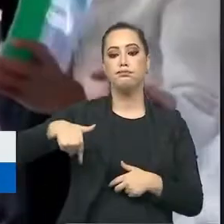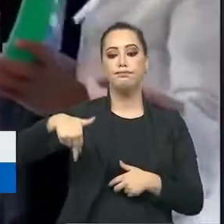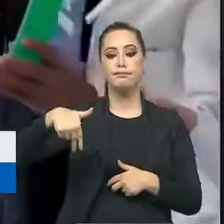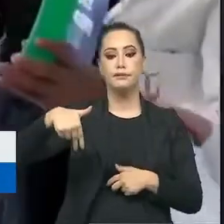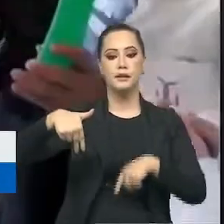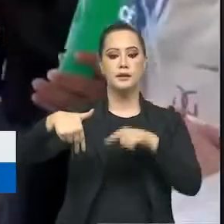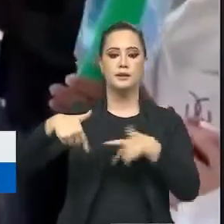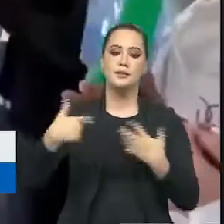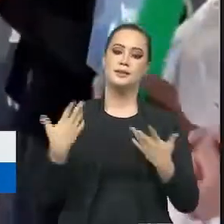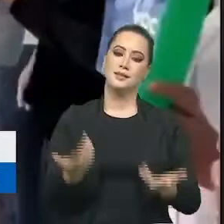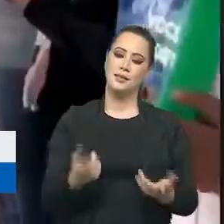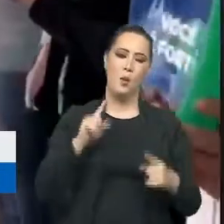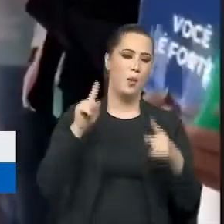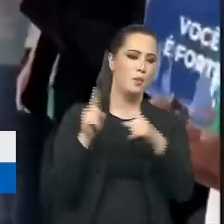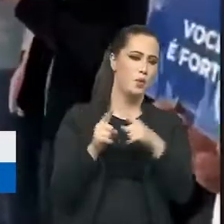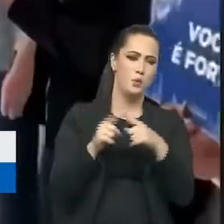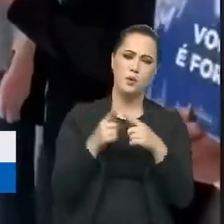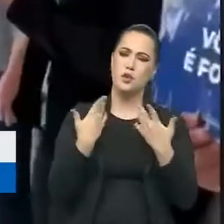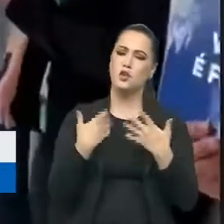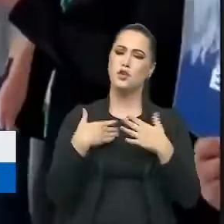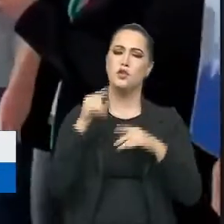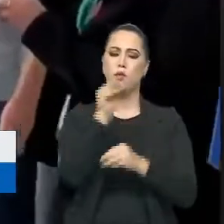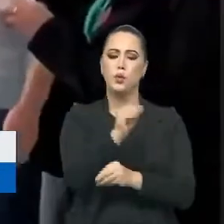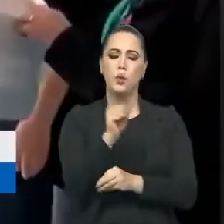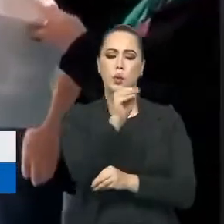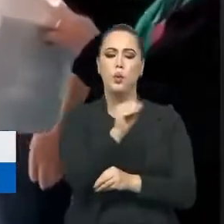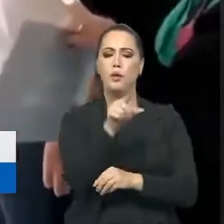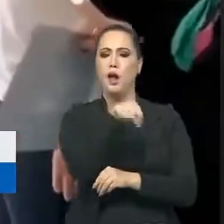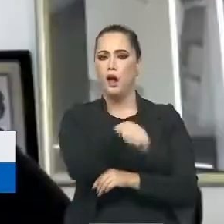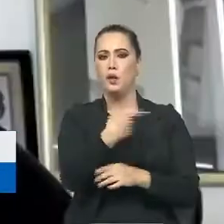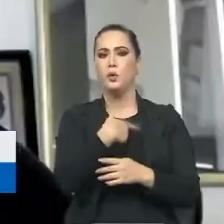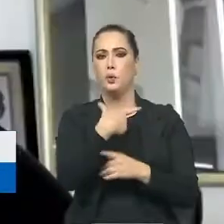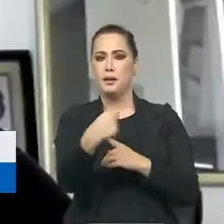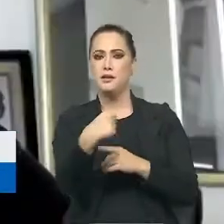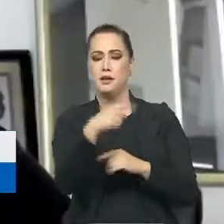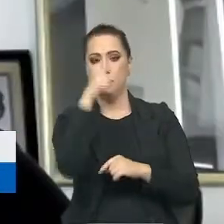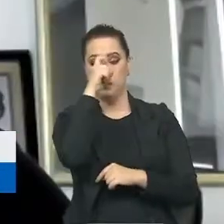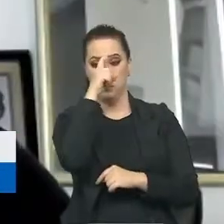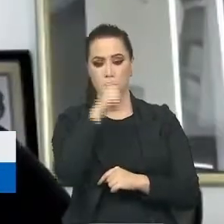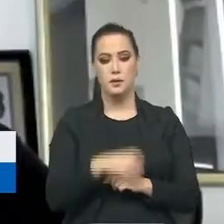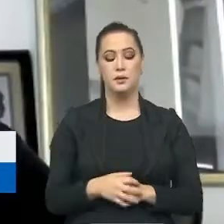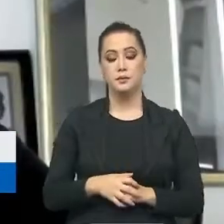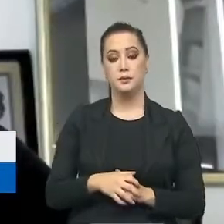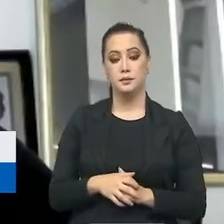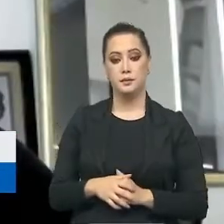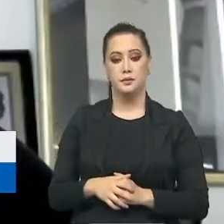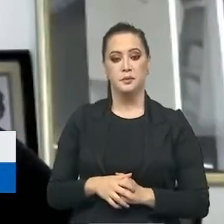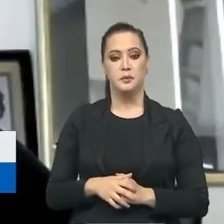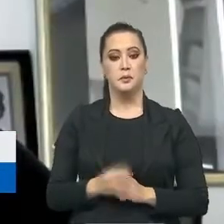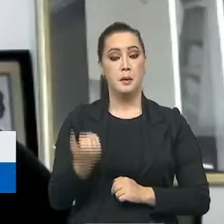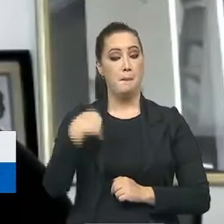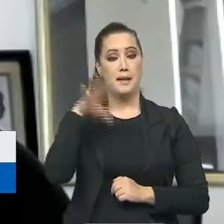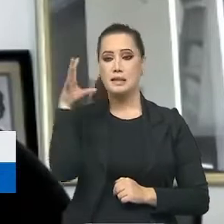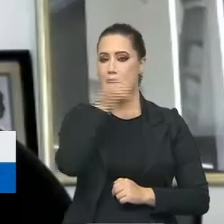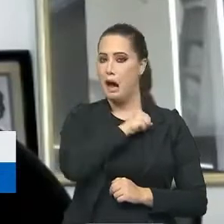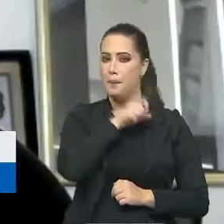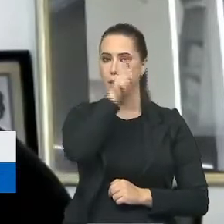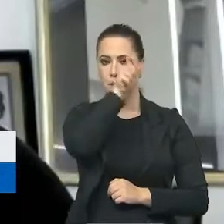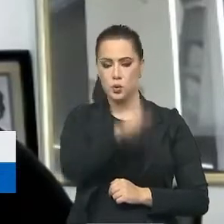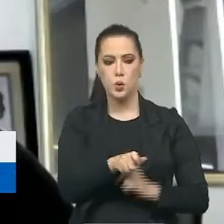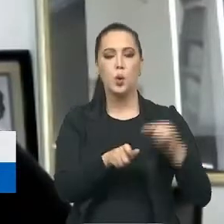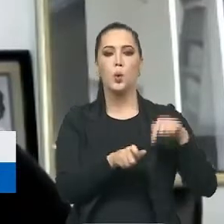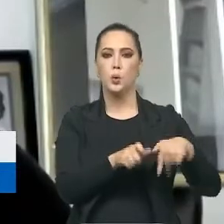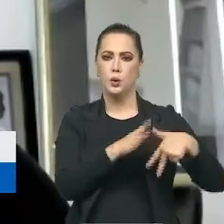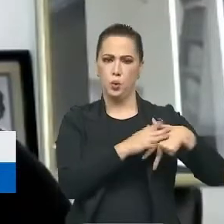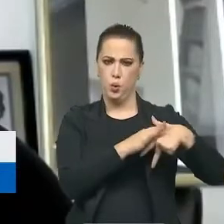E essa é uma das metas da prática de desospitalização. Reinserir o mais rapidamente possível